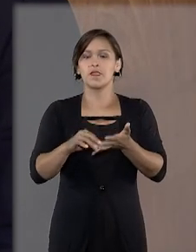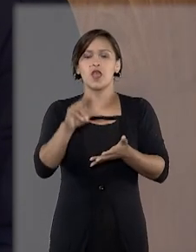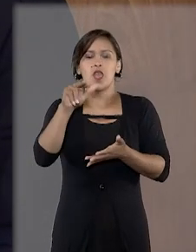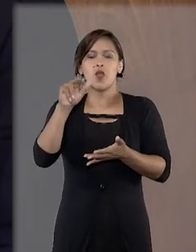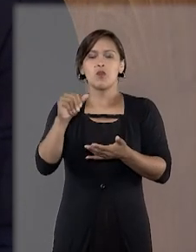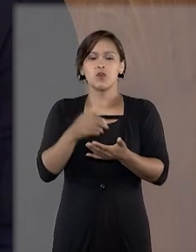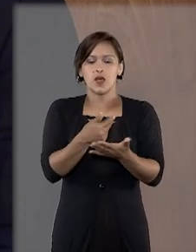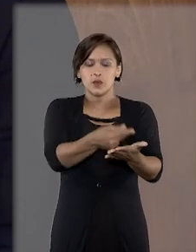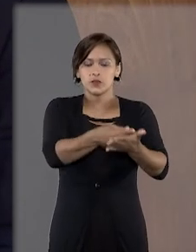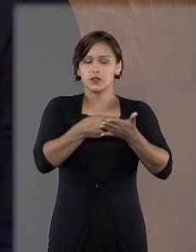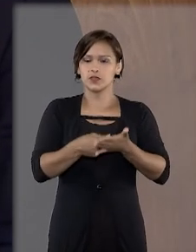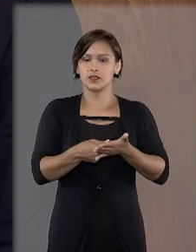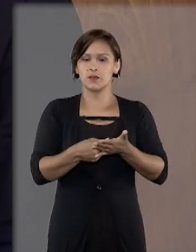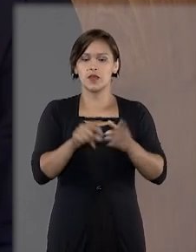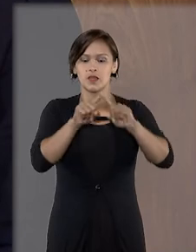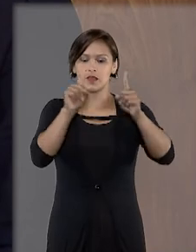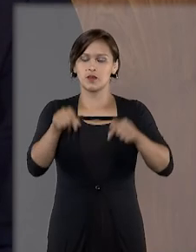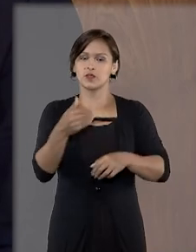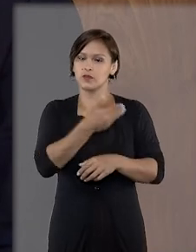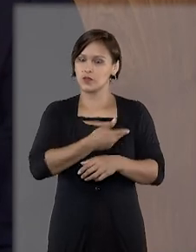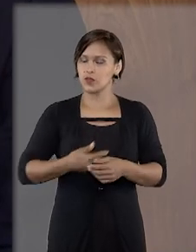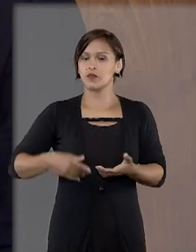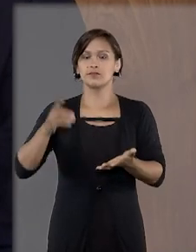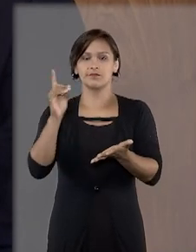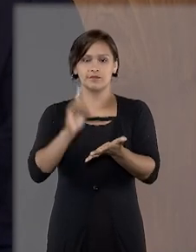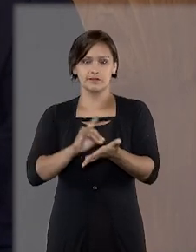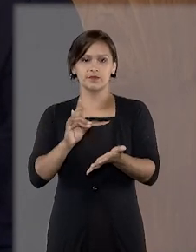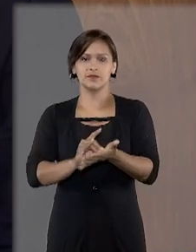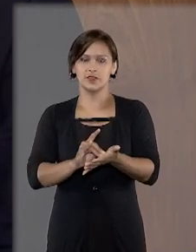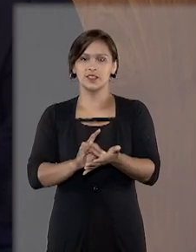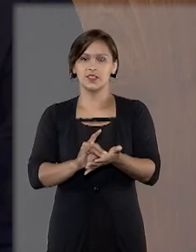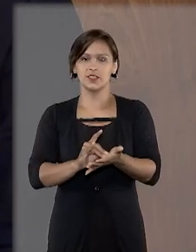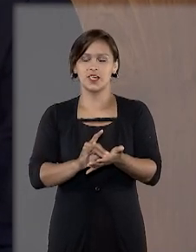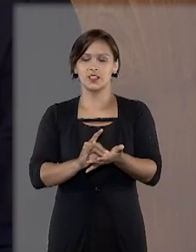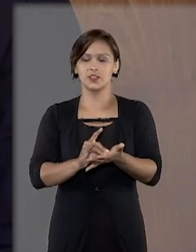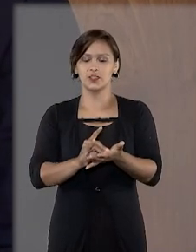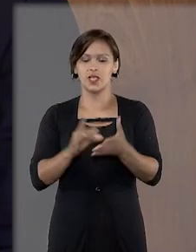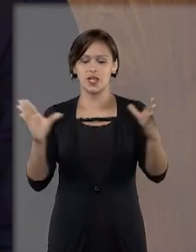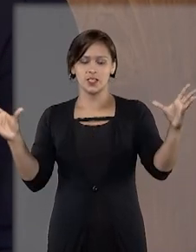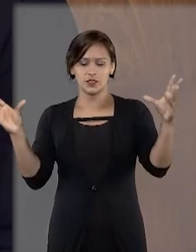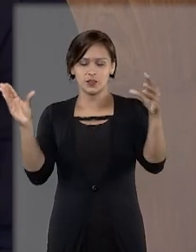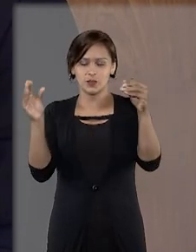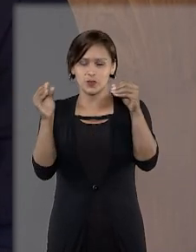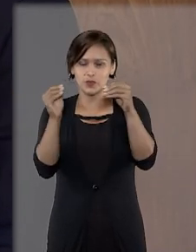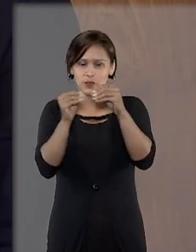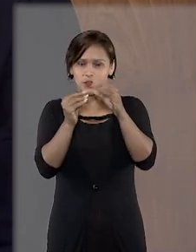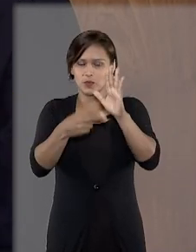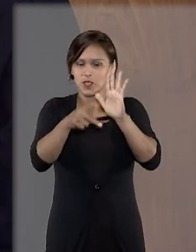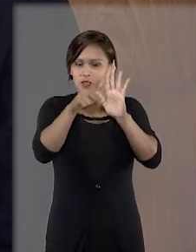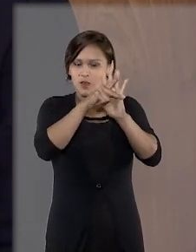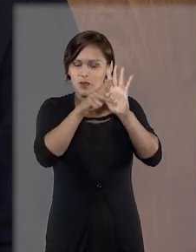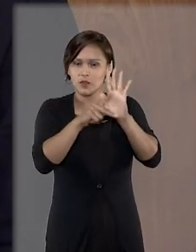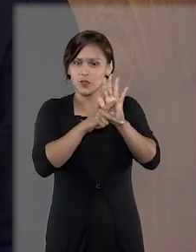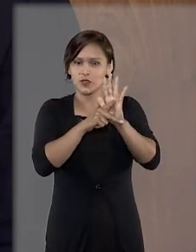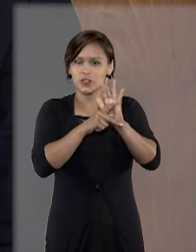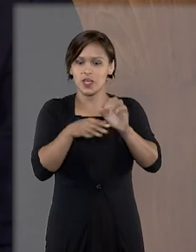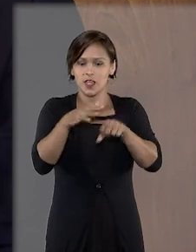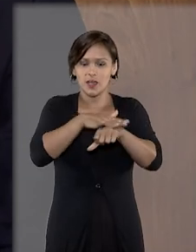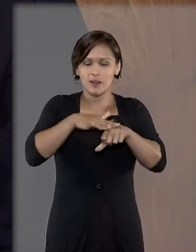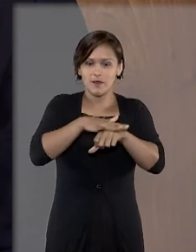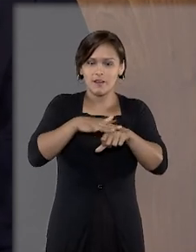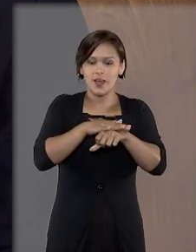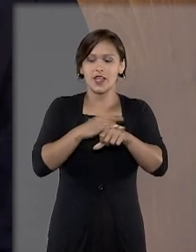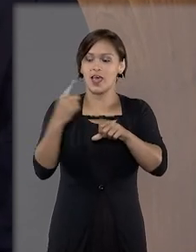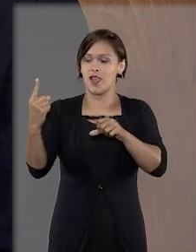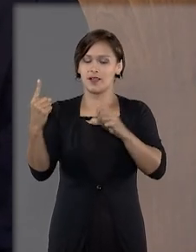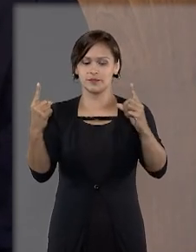atendimento ao servidor com certeza exponencia esse projeto de falha com o cidadão. A simbiose